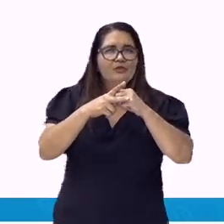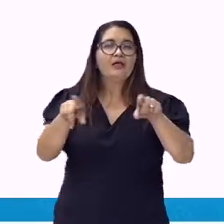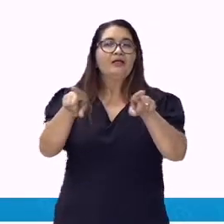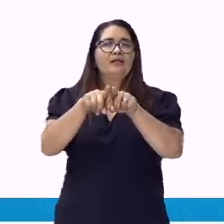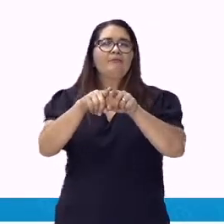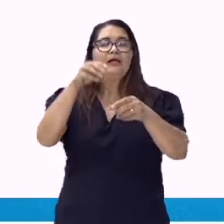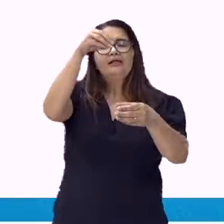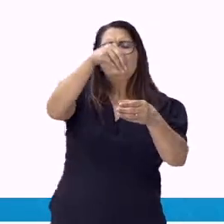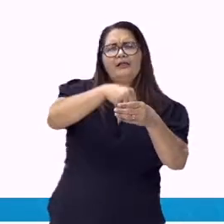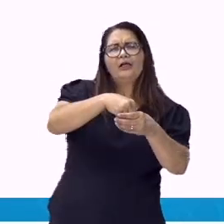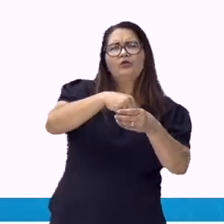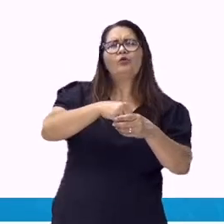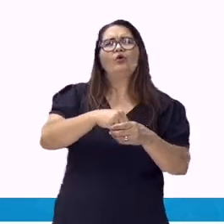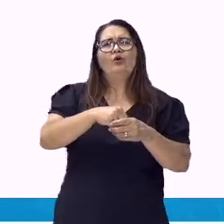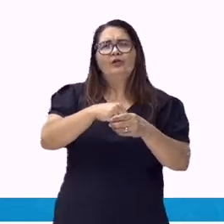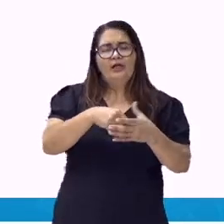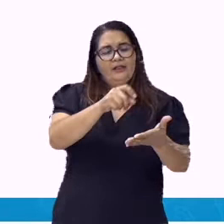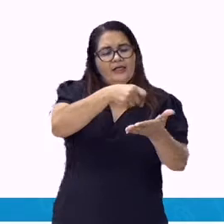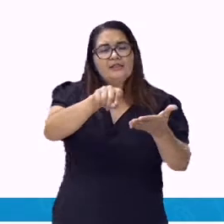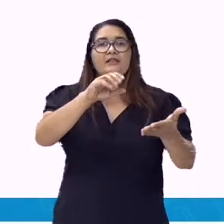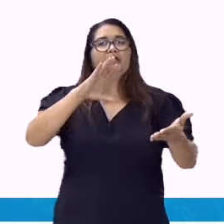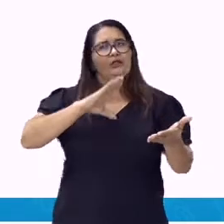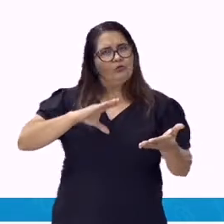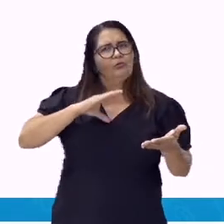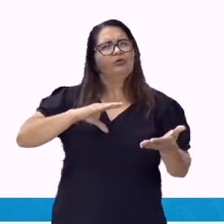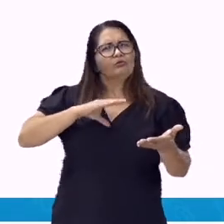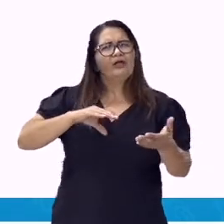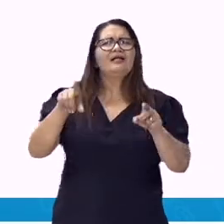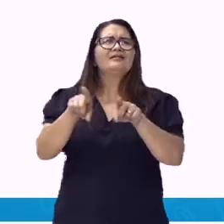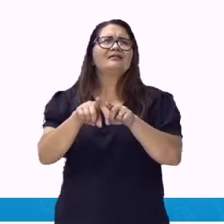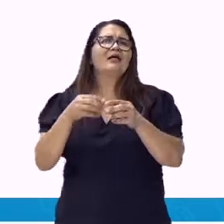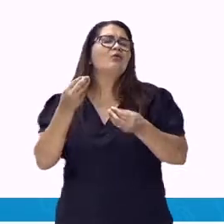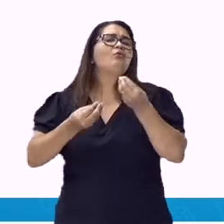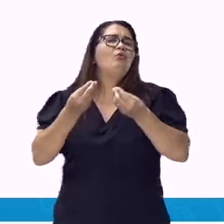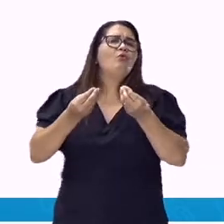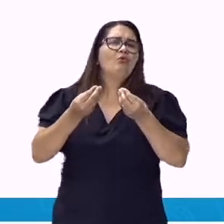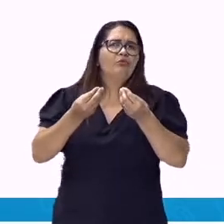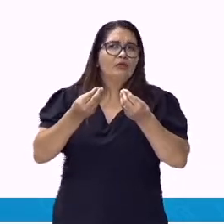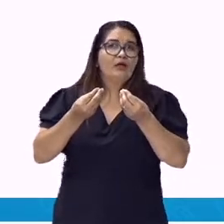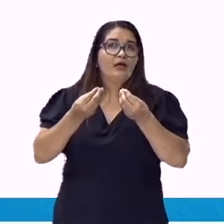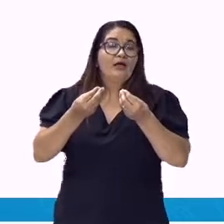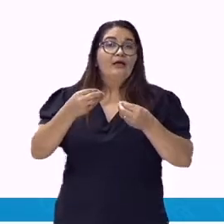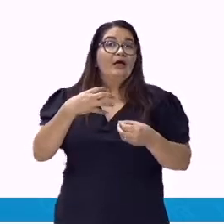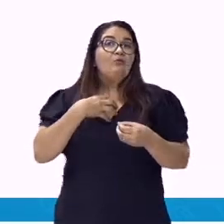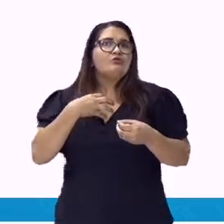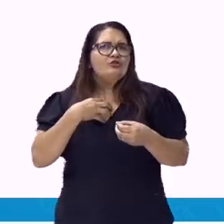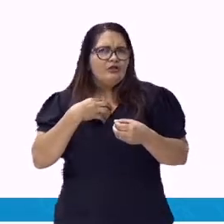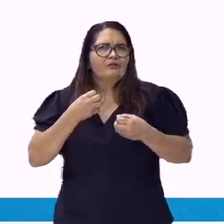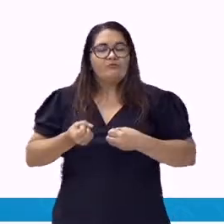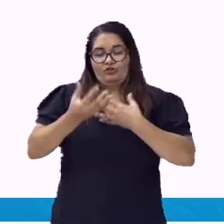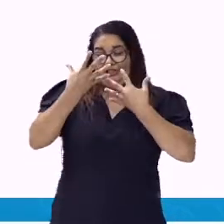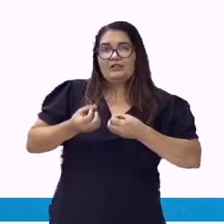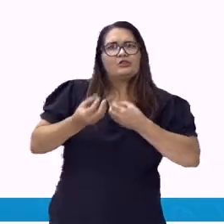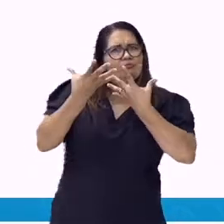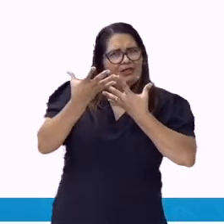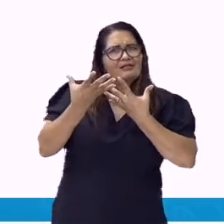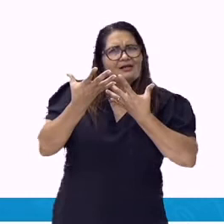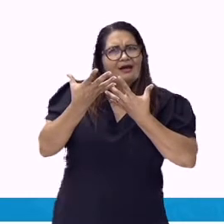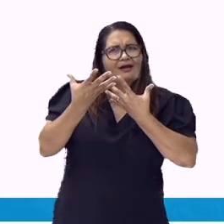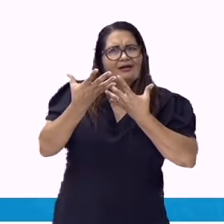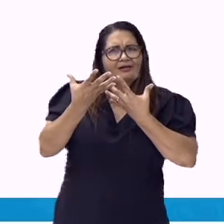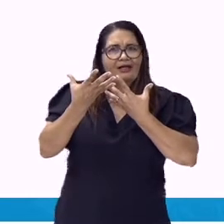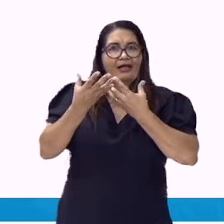com mais de uma palavra, com mais de uma expressão, que atuam como um único pronome, pronome